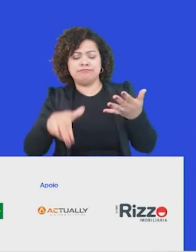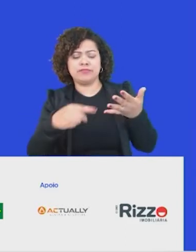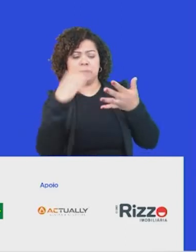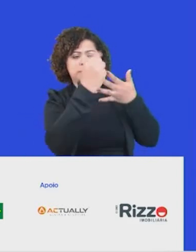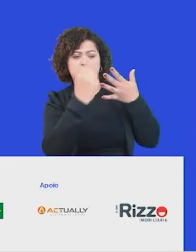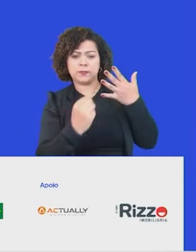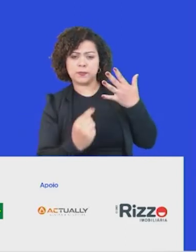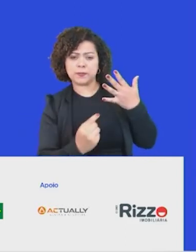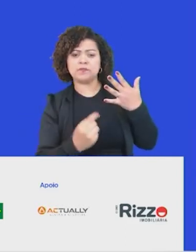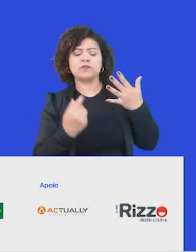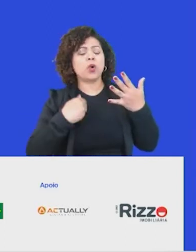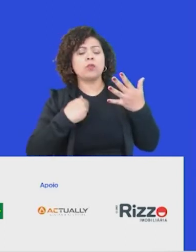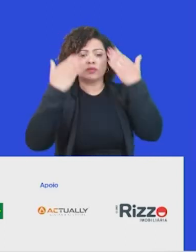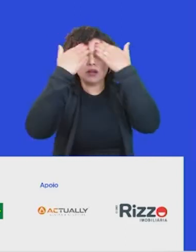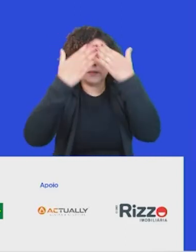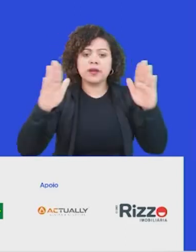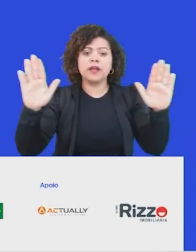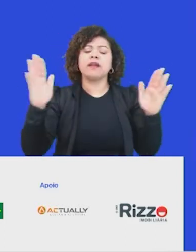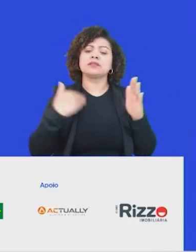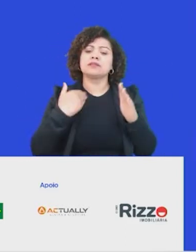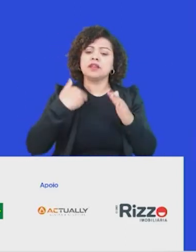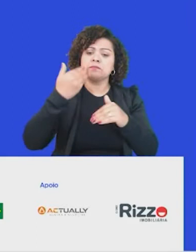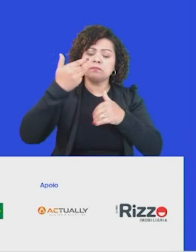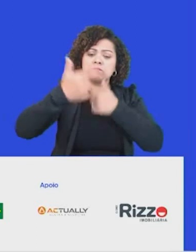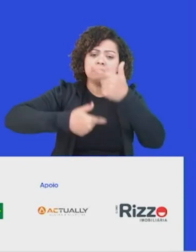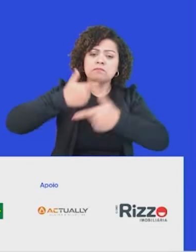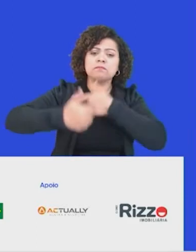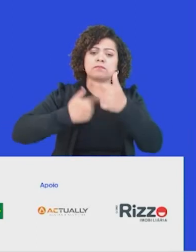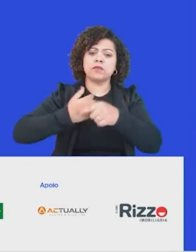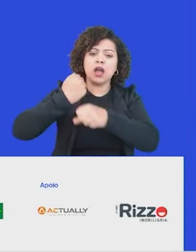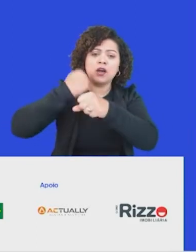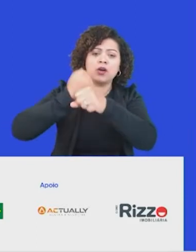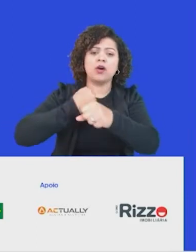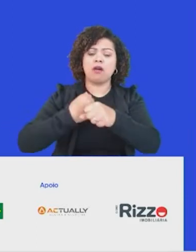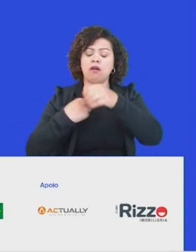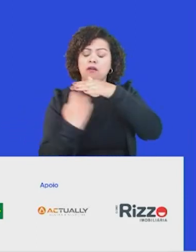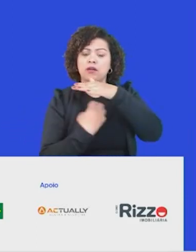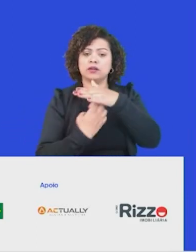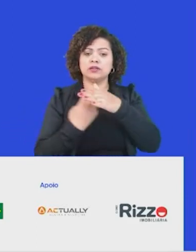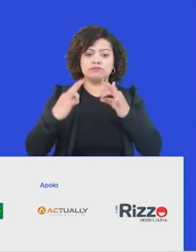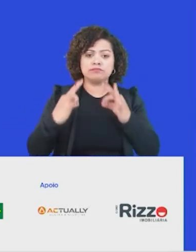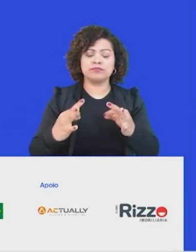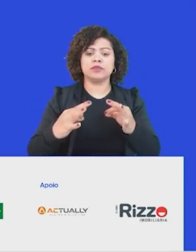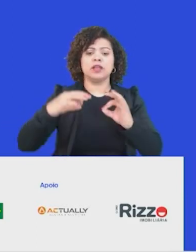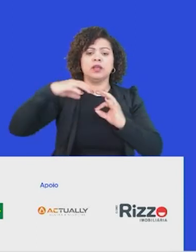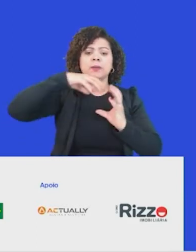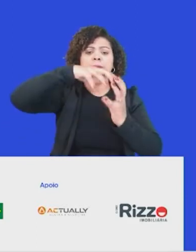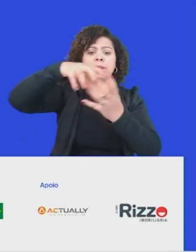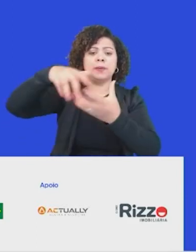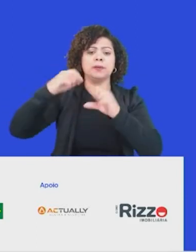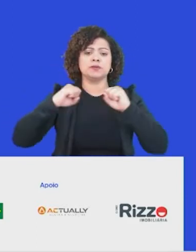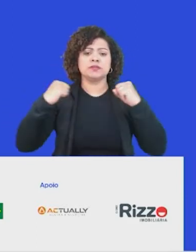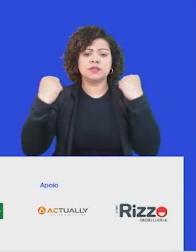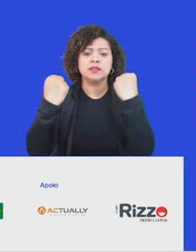universo da inovação aberta oferece para construir organizações sustentáveis, para trazer a inovabilidade,